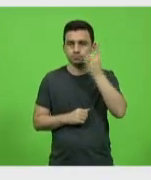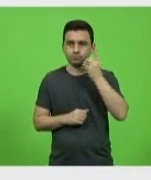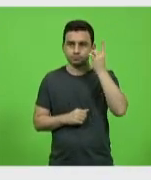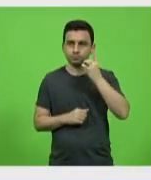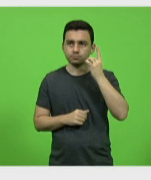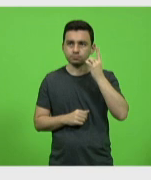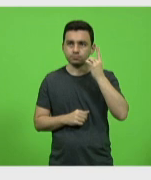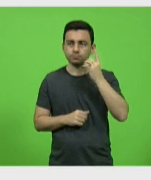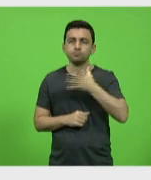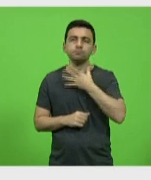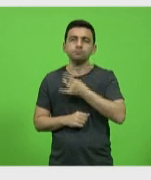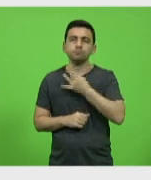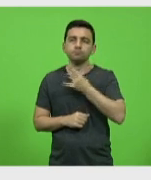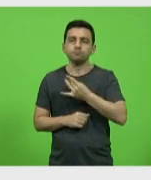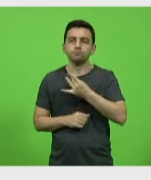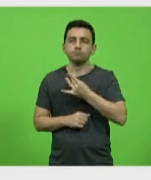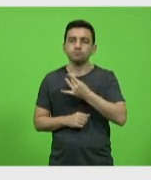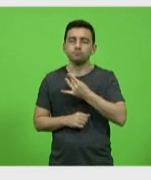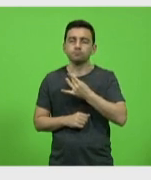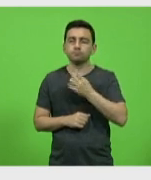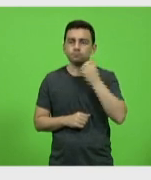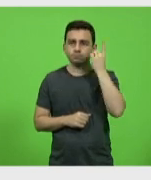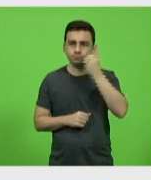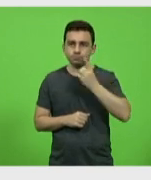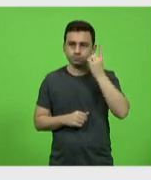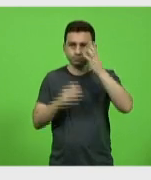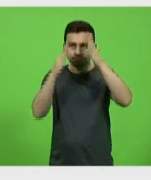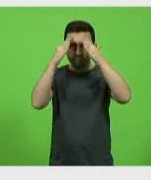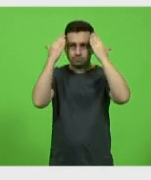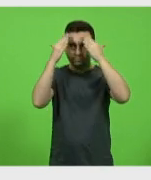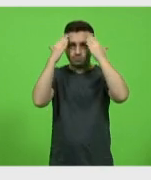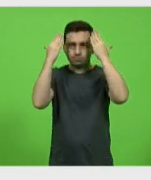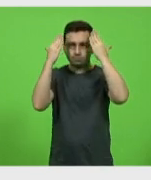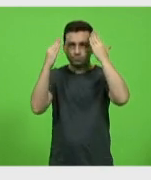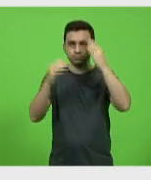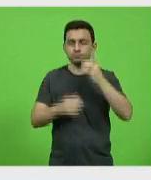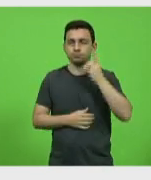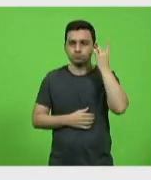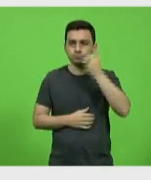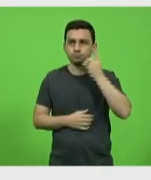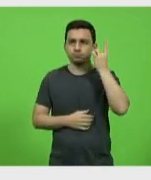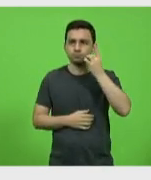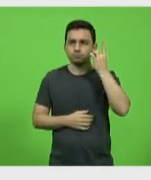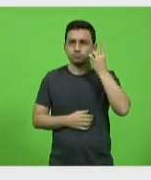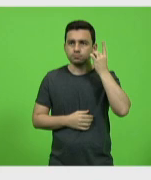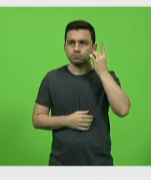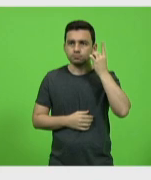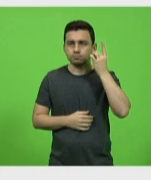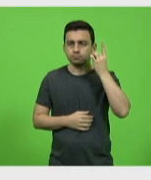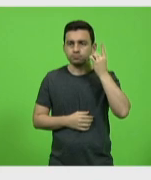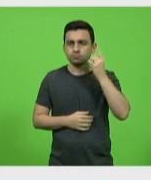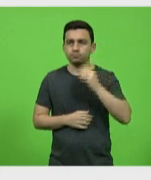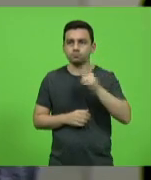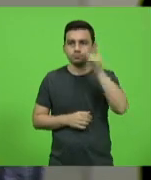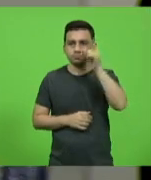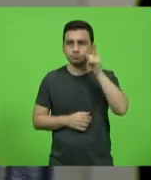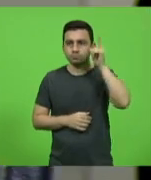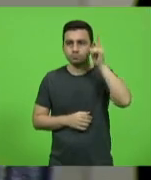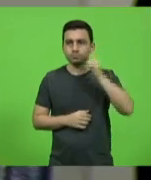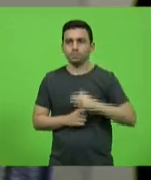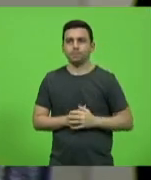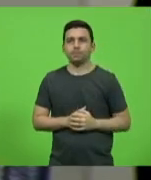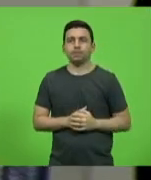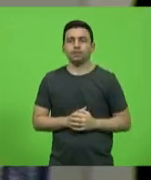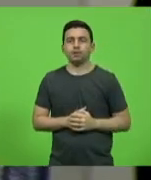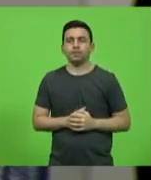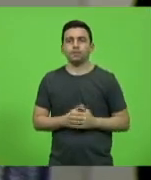Valdir Cobalquini, no deputado José Milton Schaefer e no deputado Laércio Schuster. Agora a